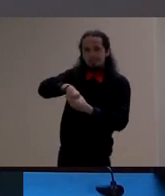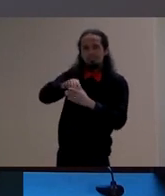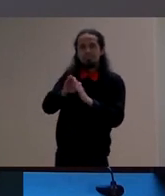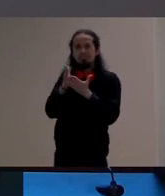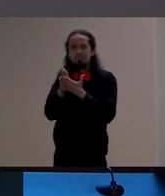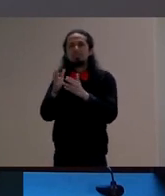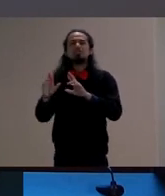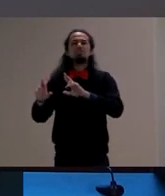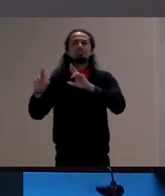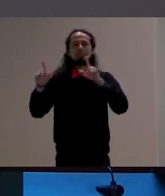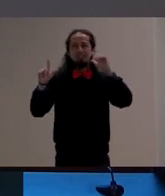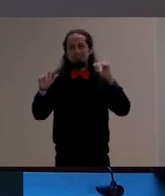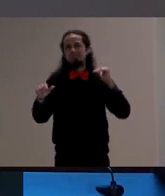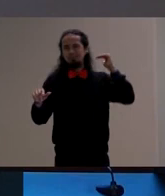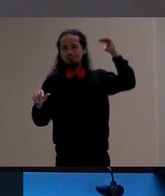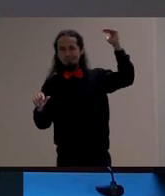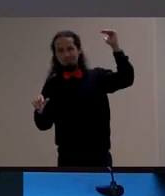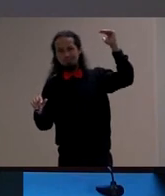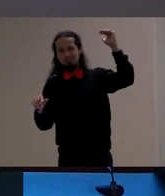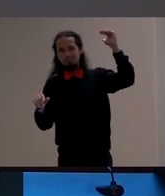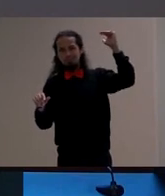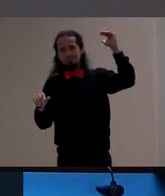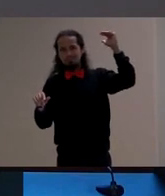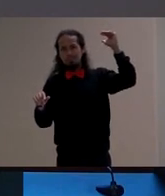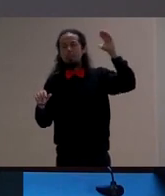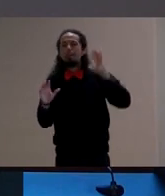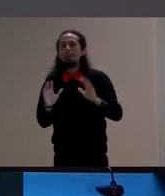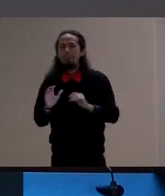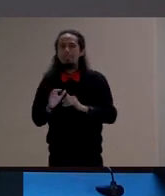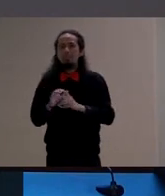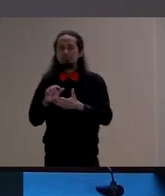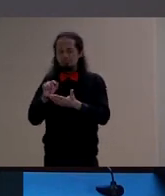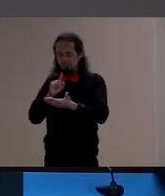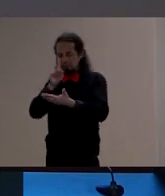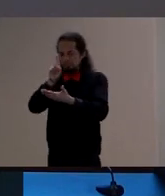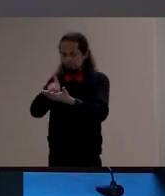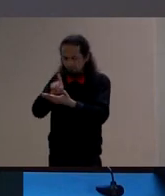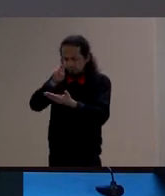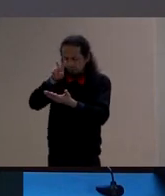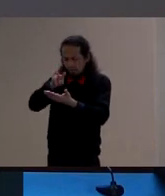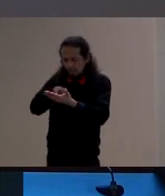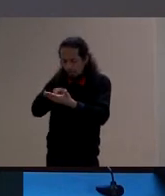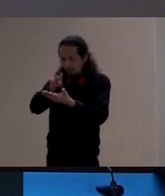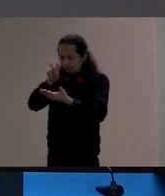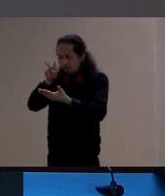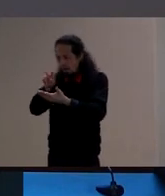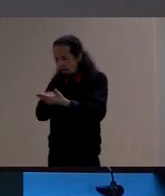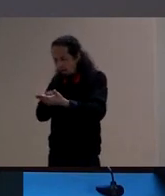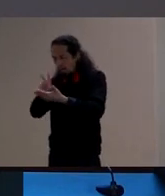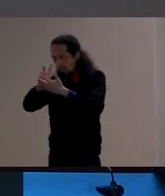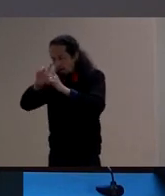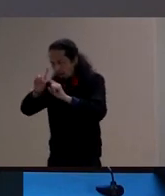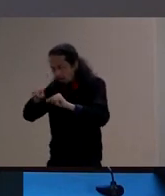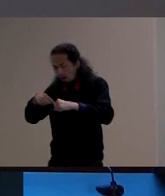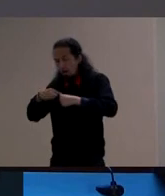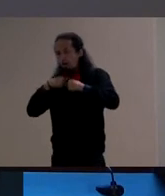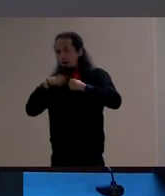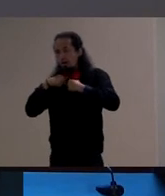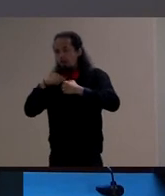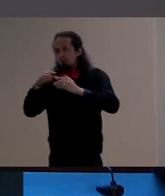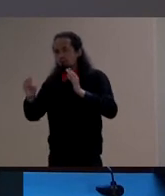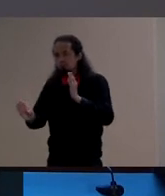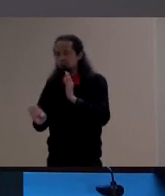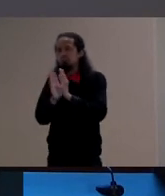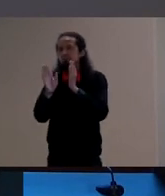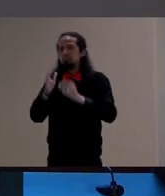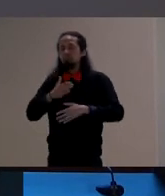o desenrolar e as palavras trocadas atingem-na com força inefável e quando ela se